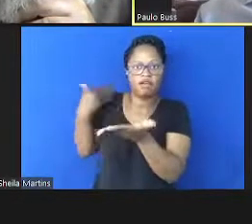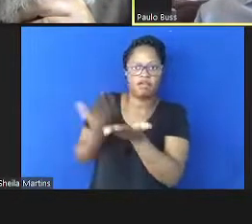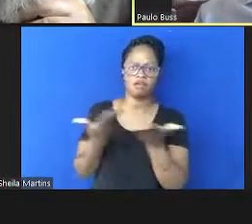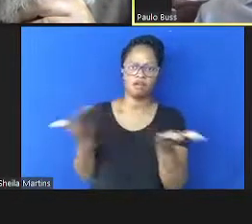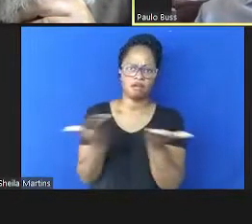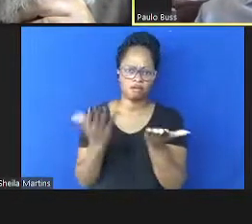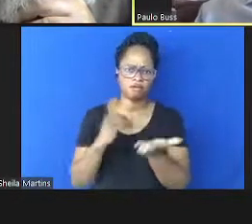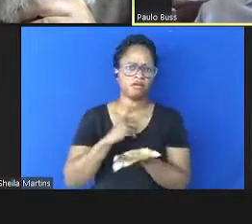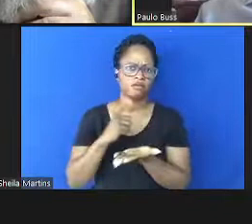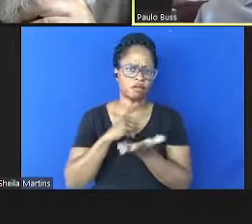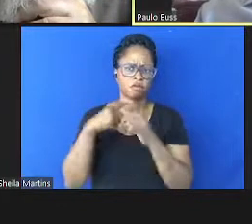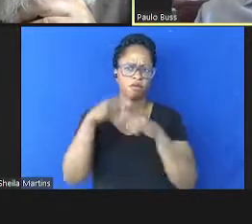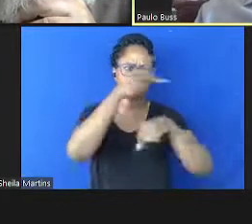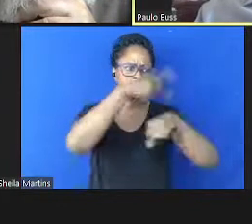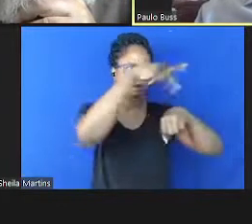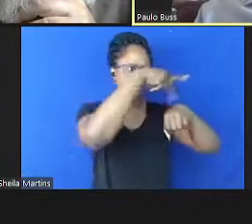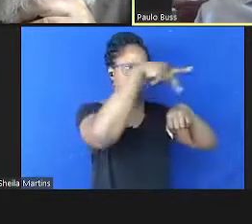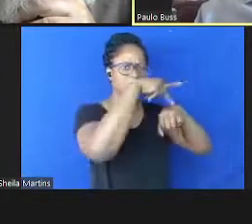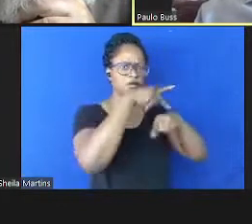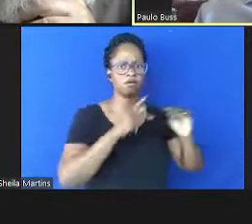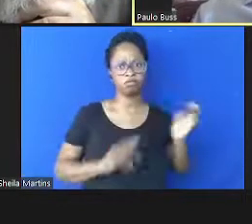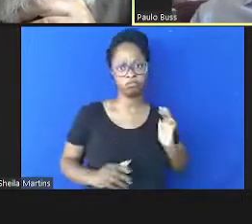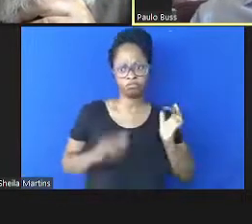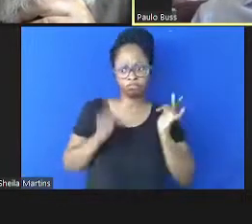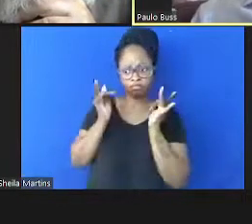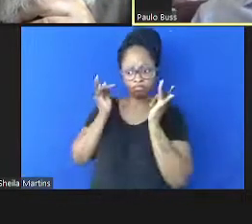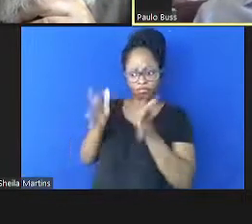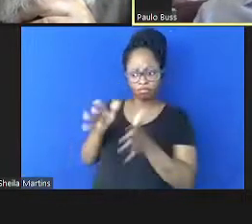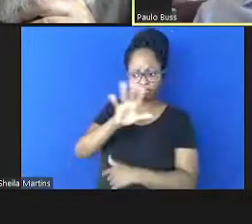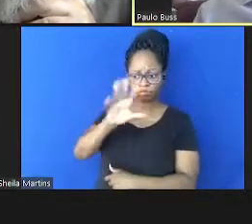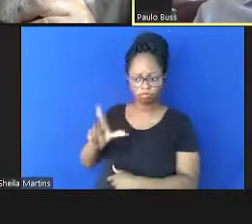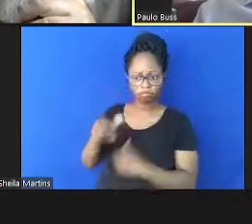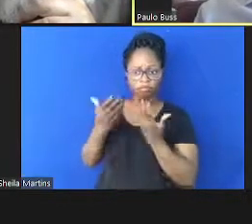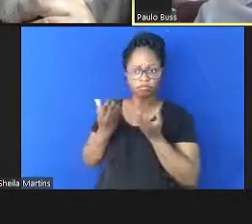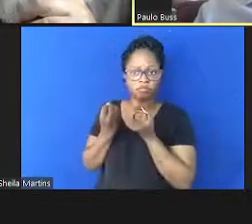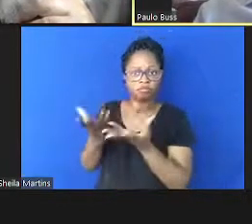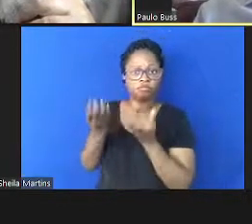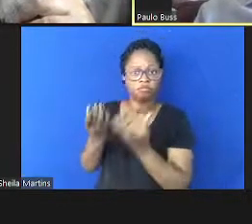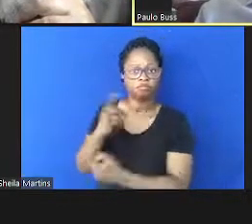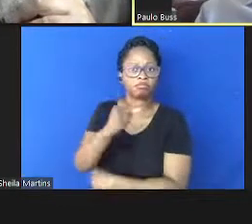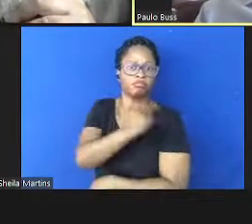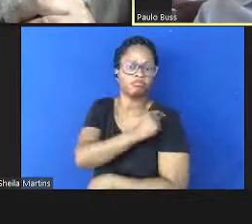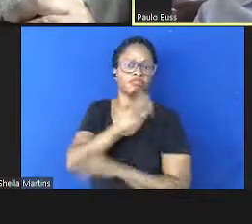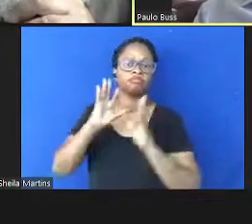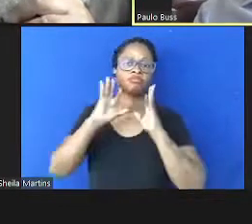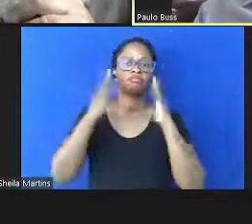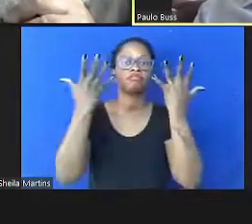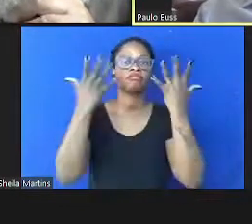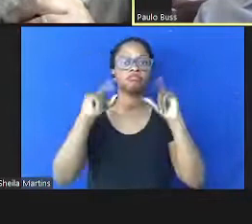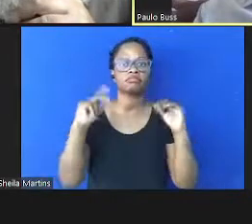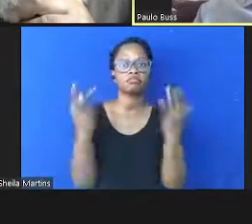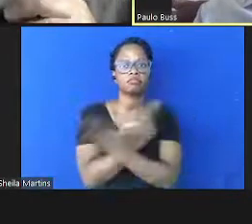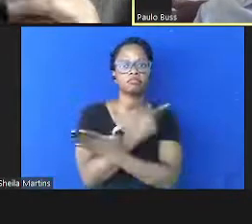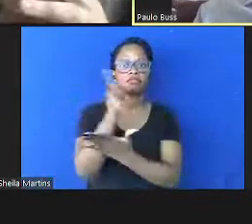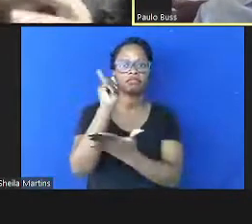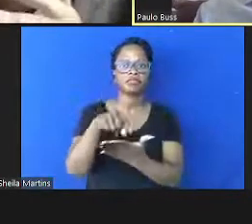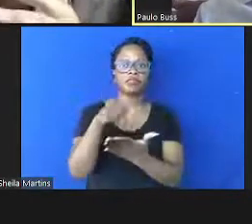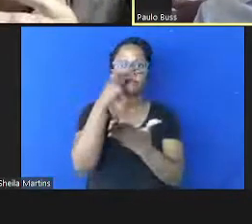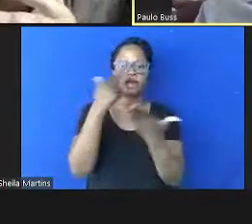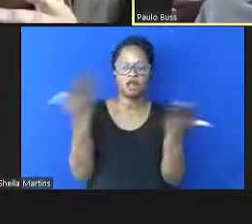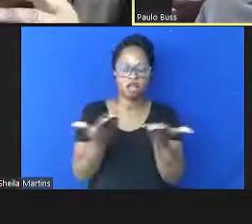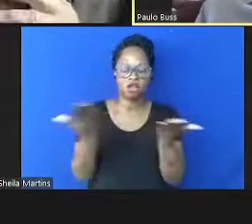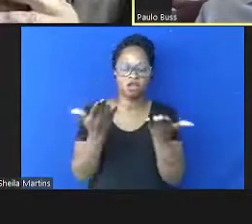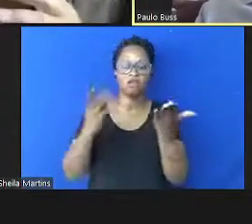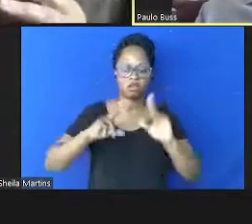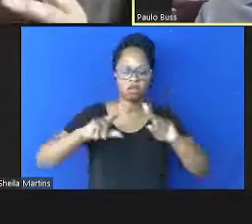pelos países mais ricos do mundo no fornecimento da vacina. O resultado é que nós temos aí a Omicron. E a